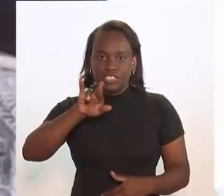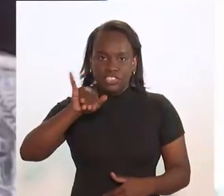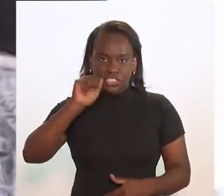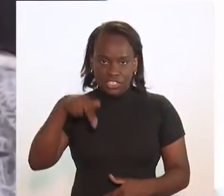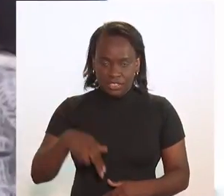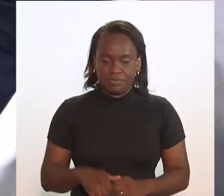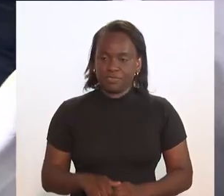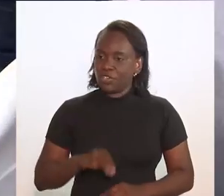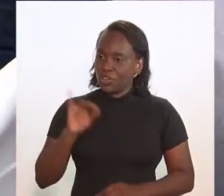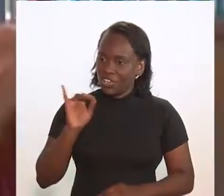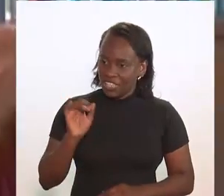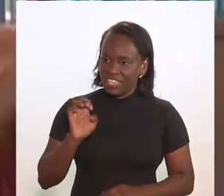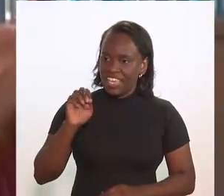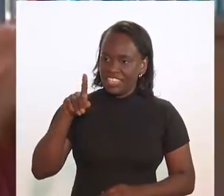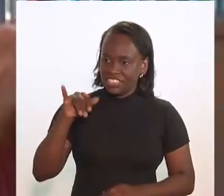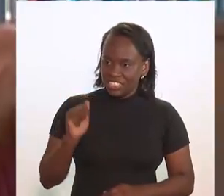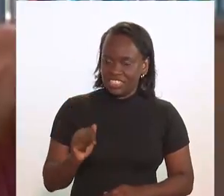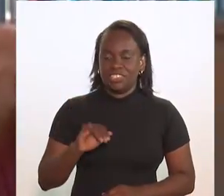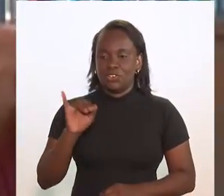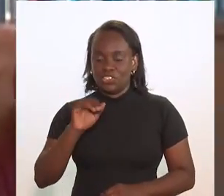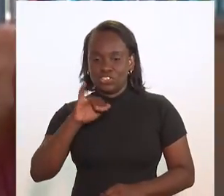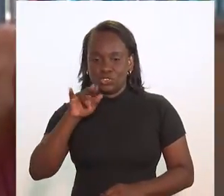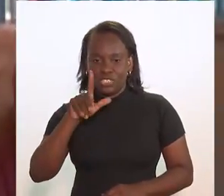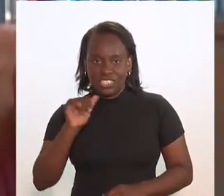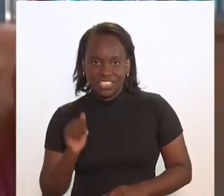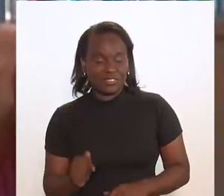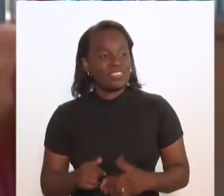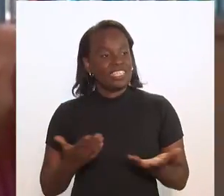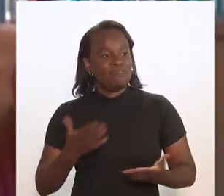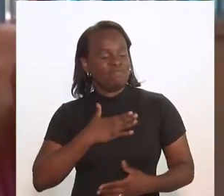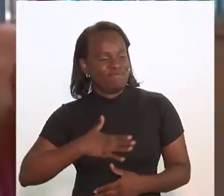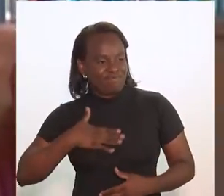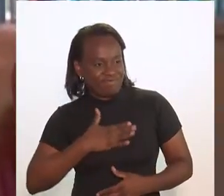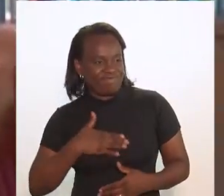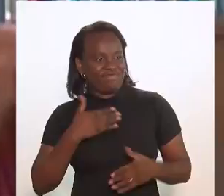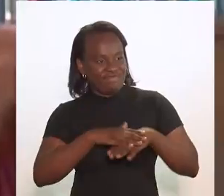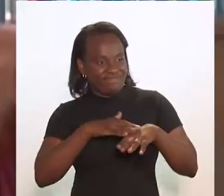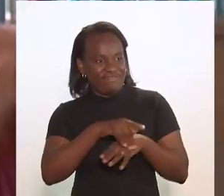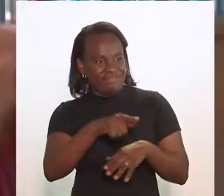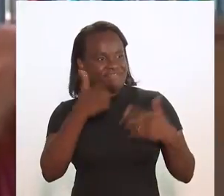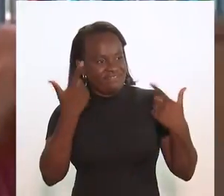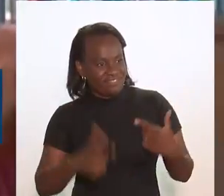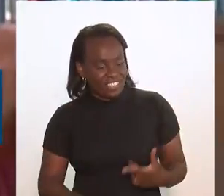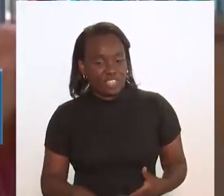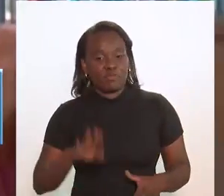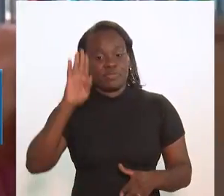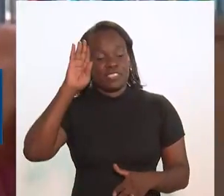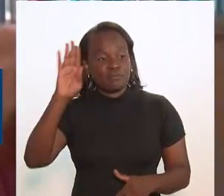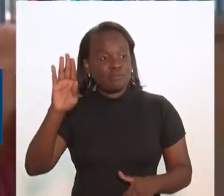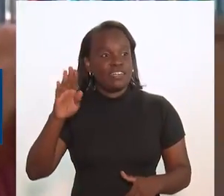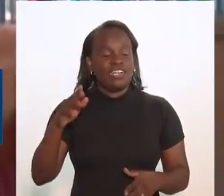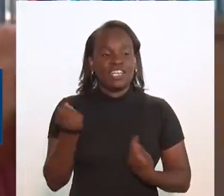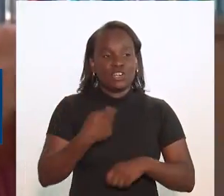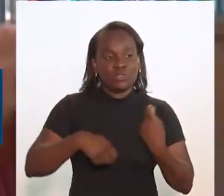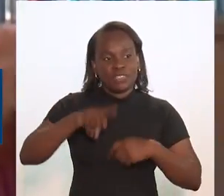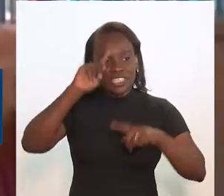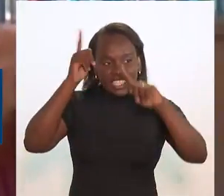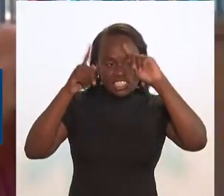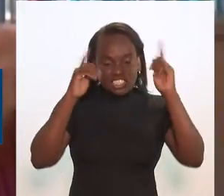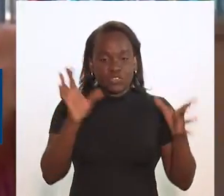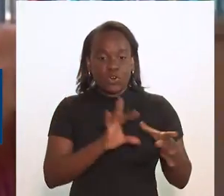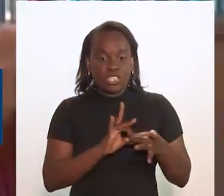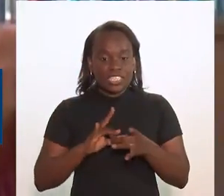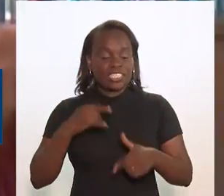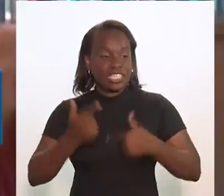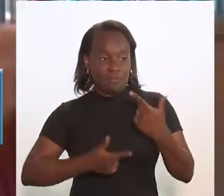Oi Edna, oi Júlia. Sim, é um grande prazer voltar a conversar com você sobre economia criativa no